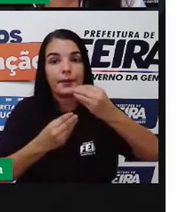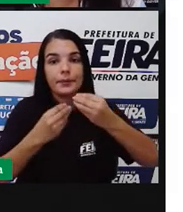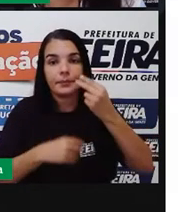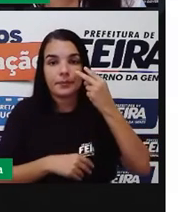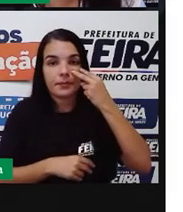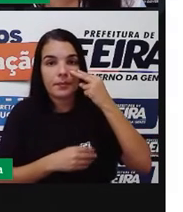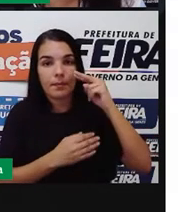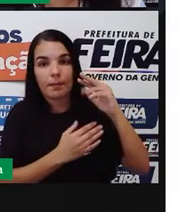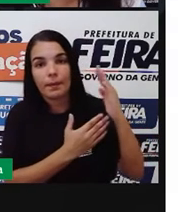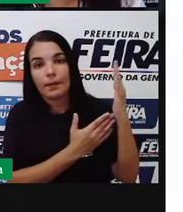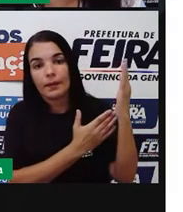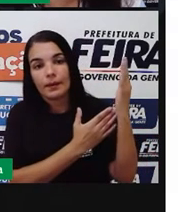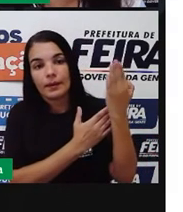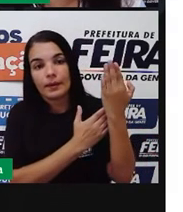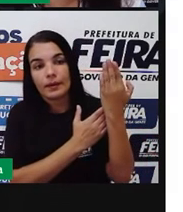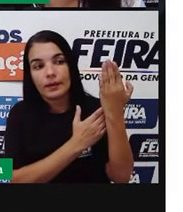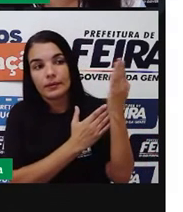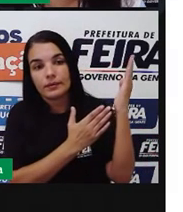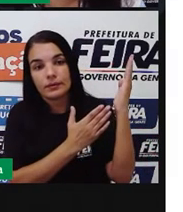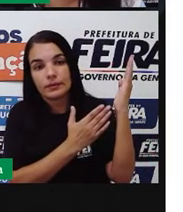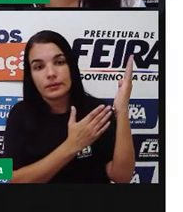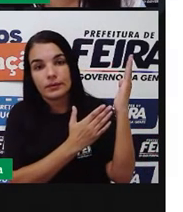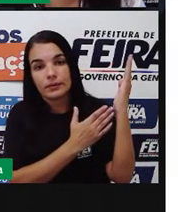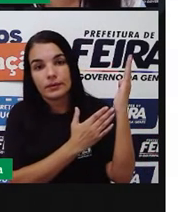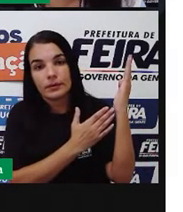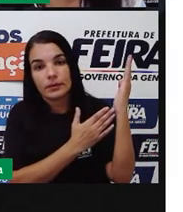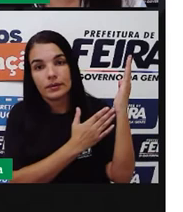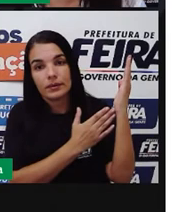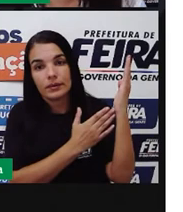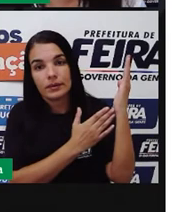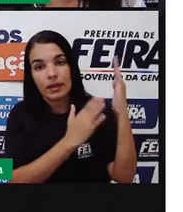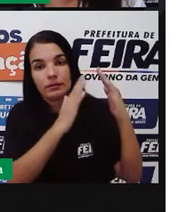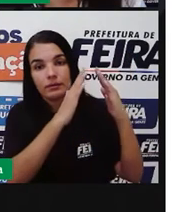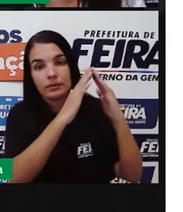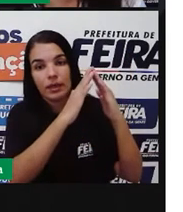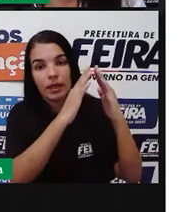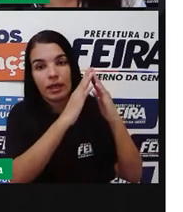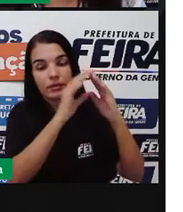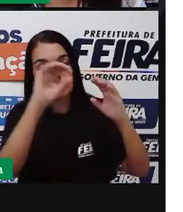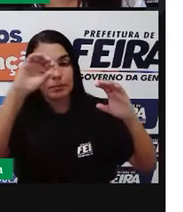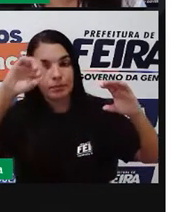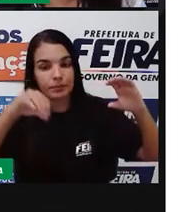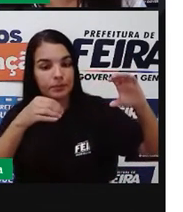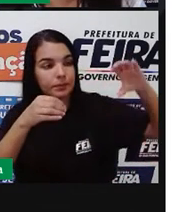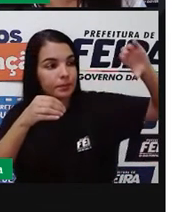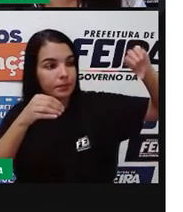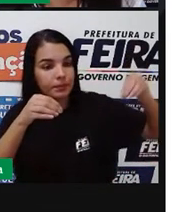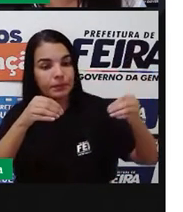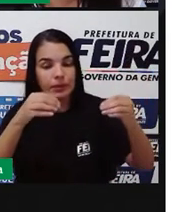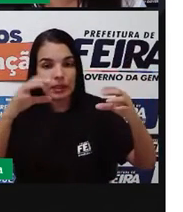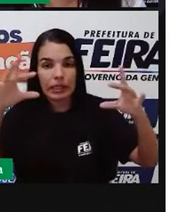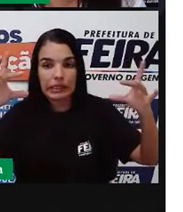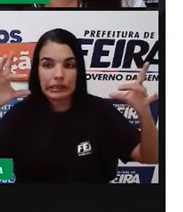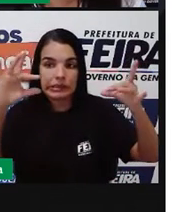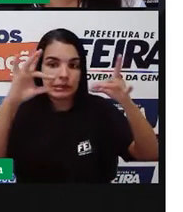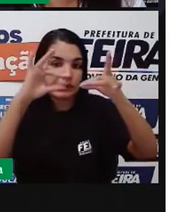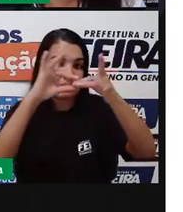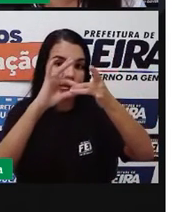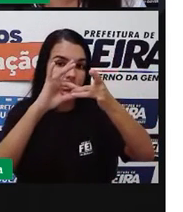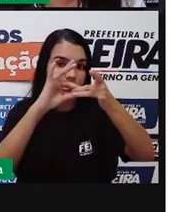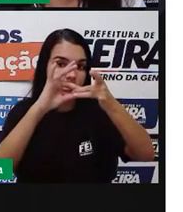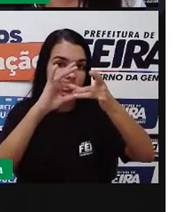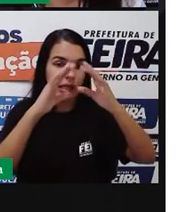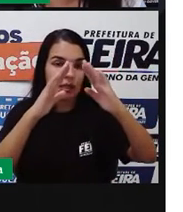as ligações domiciliares. Aqui a gente tem a rede de esgoto. O esgoto dessas casas aqui, né? Esses